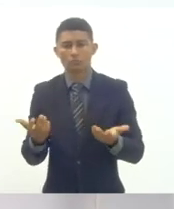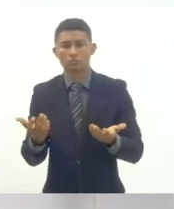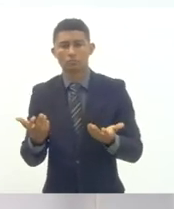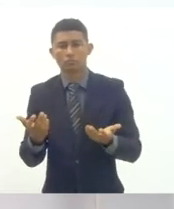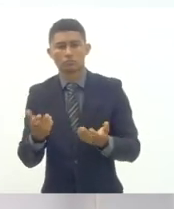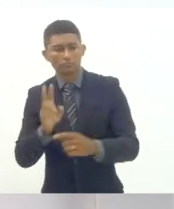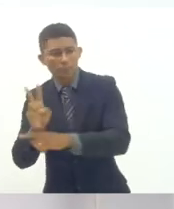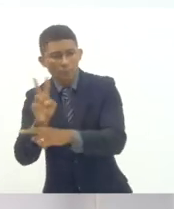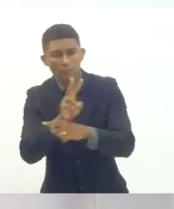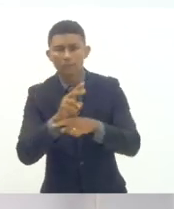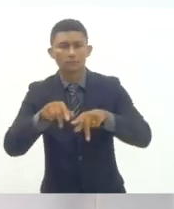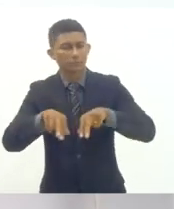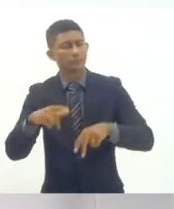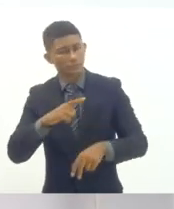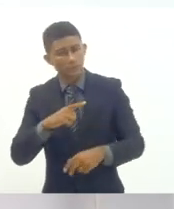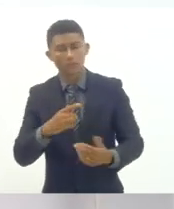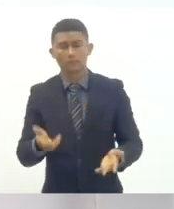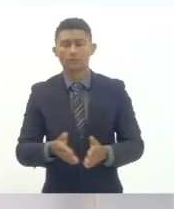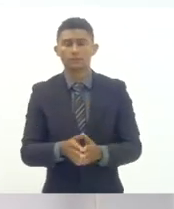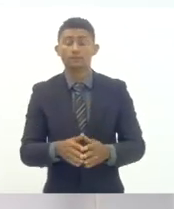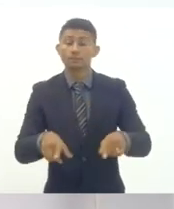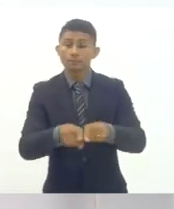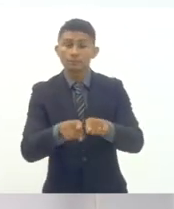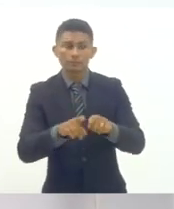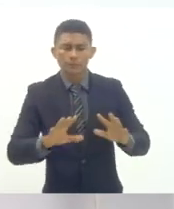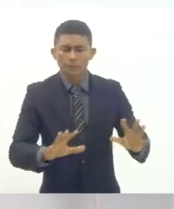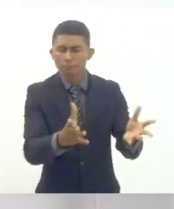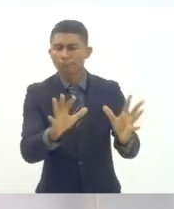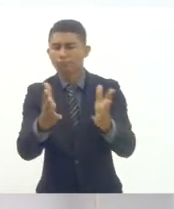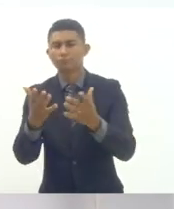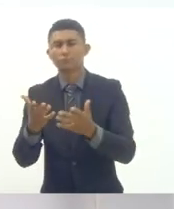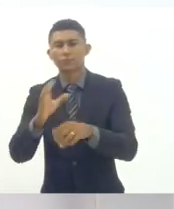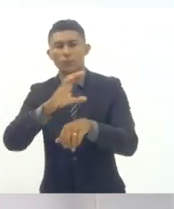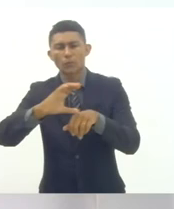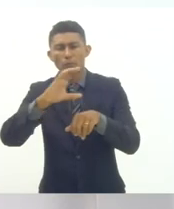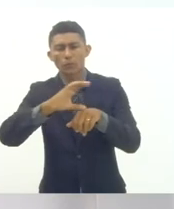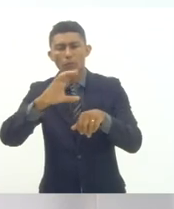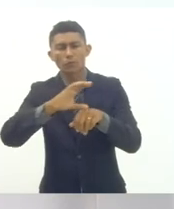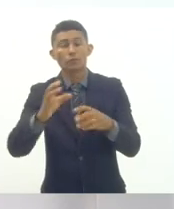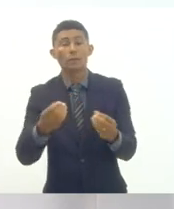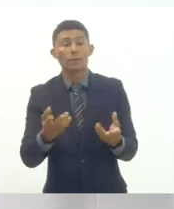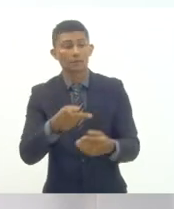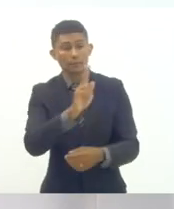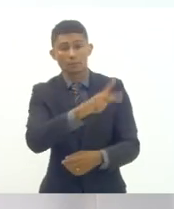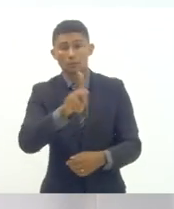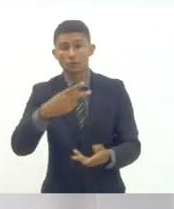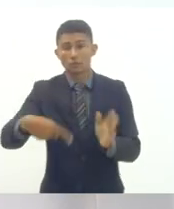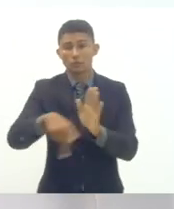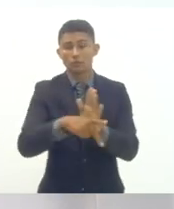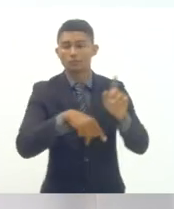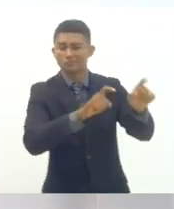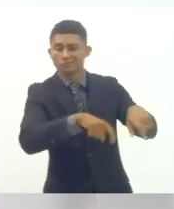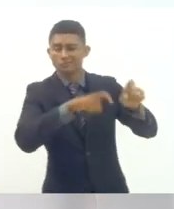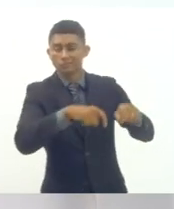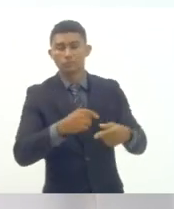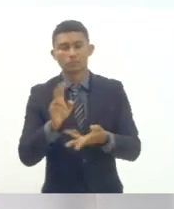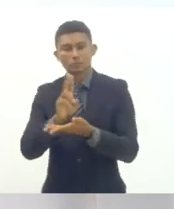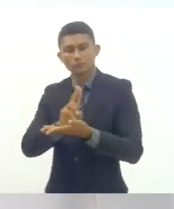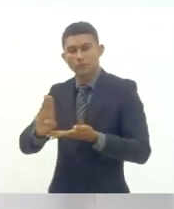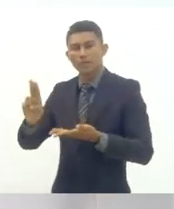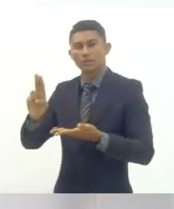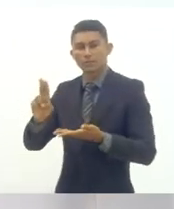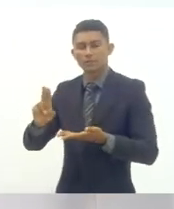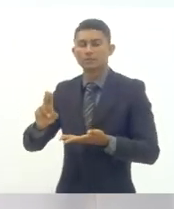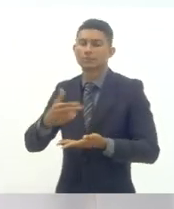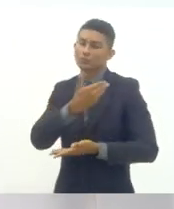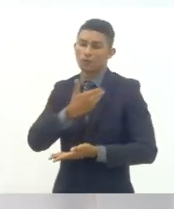mobilizar cursos de extensão para a formação de professores do campo junto das diferentes universidades públicas